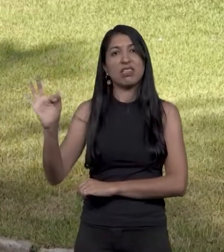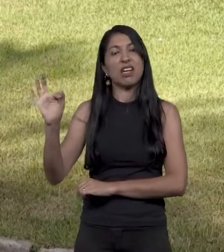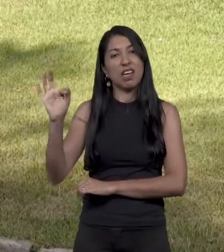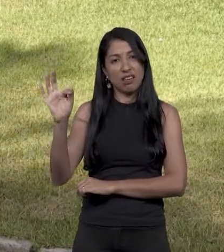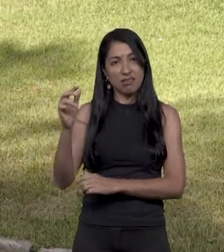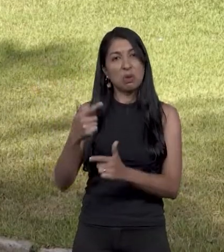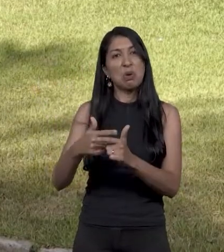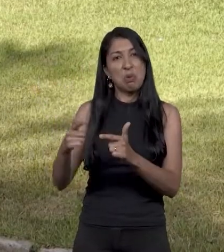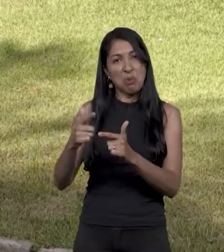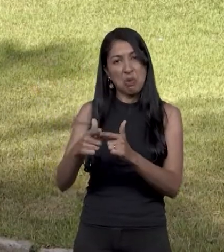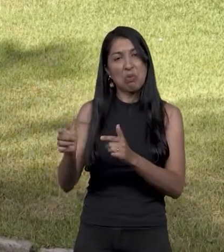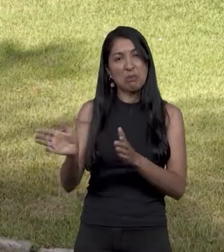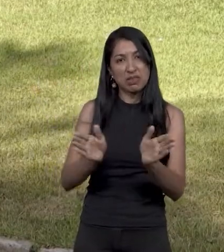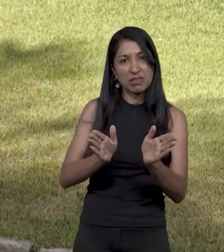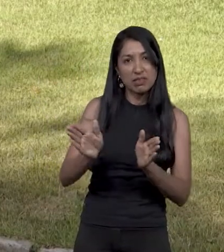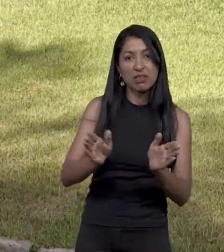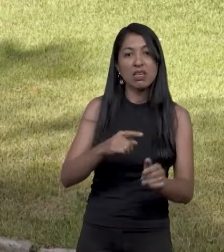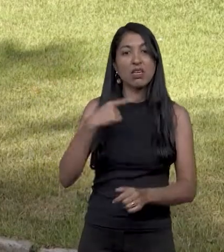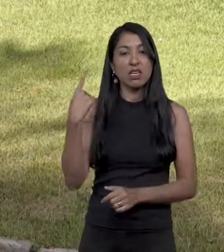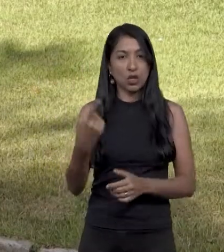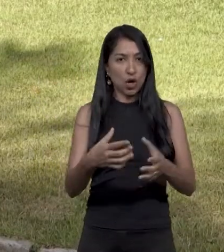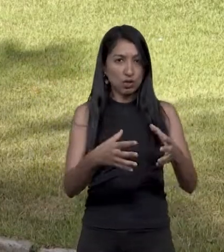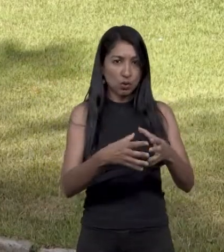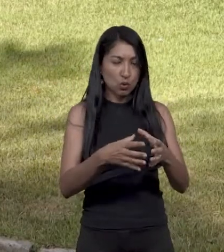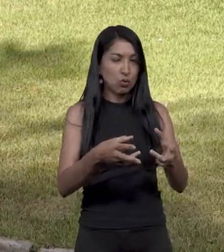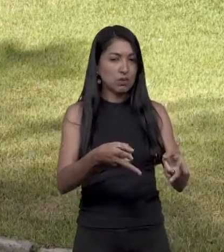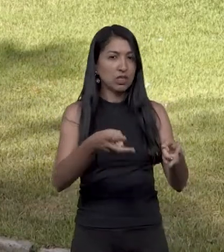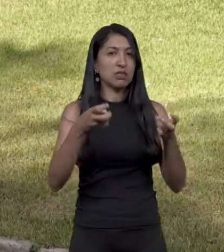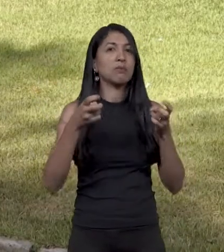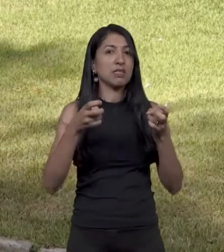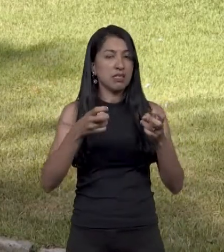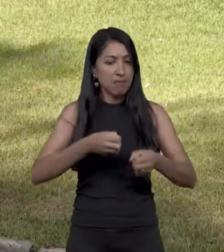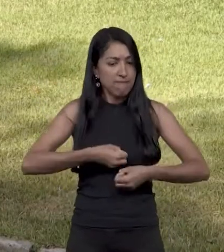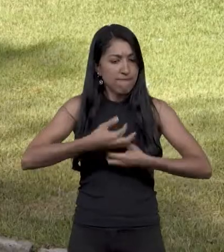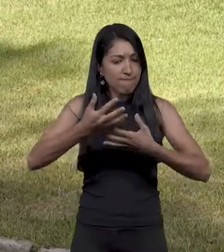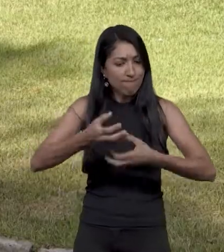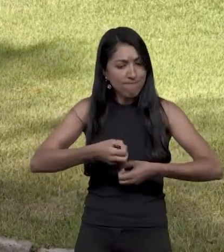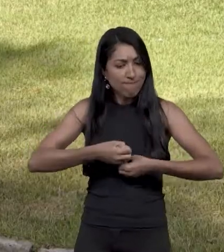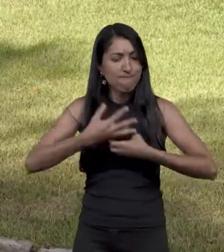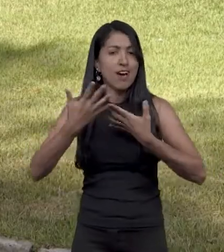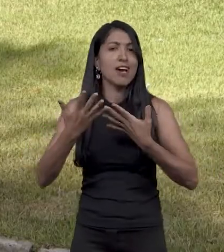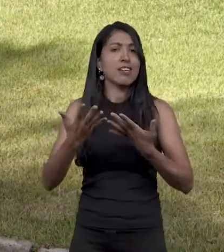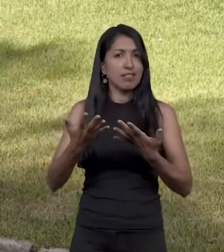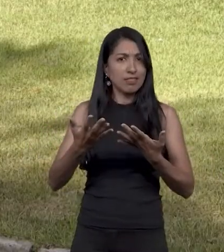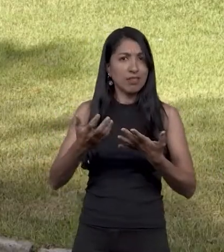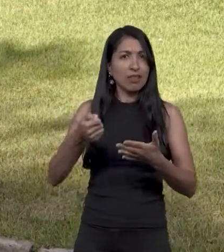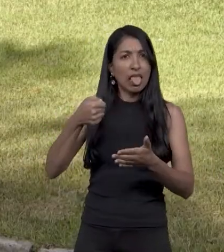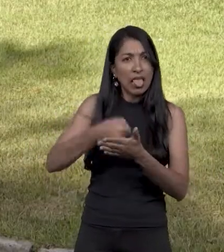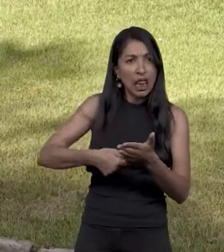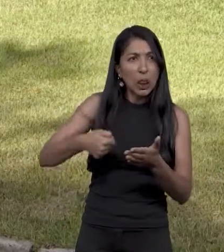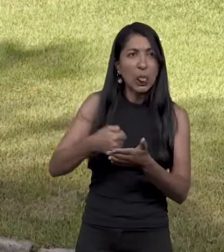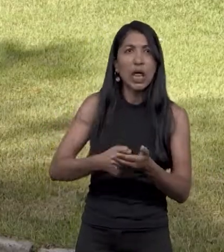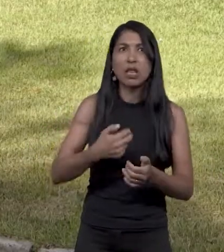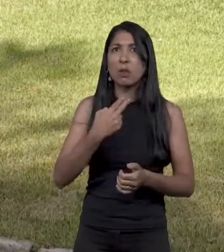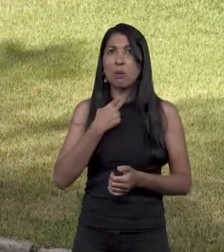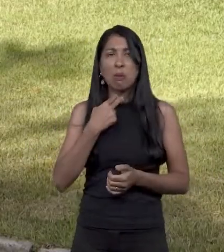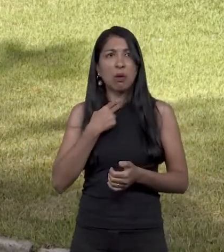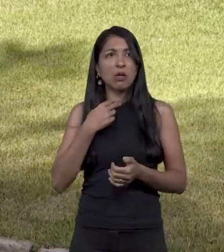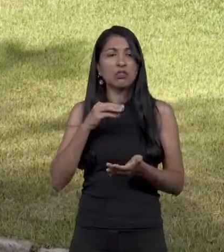menos aqui no Distrito Federal. E nós, mulheres com deficiência do coletivo, é um dos relatos que a gente mais fala de não poder sair, de não poder lutar, de não poder